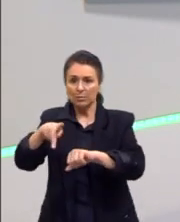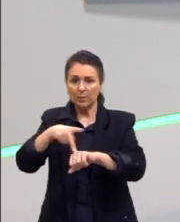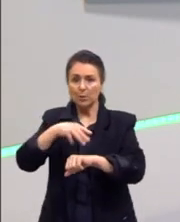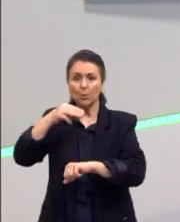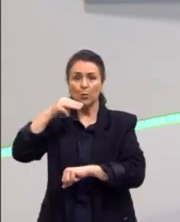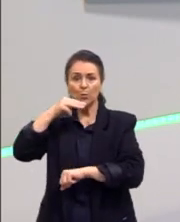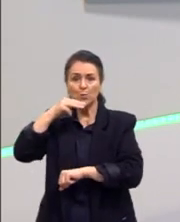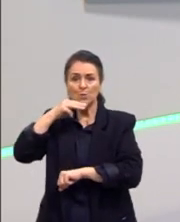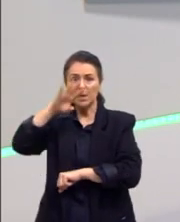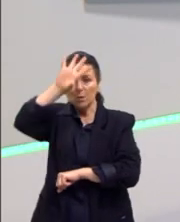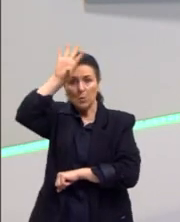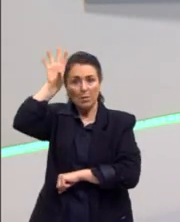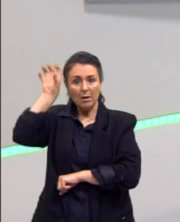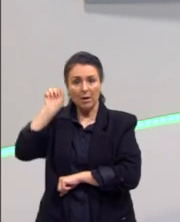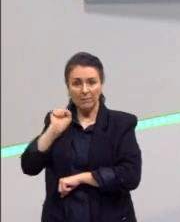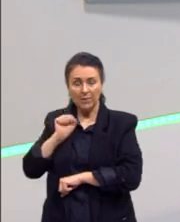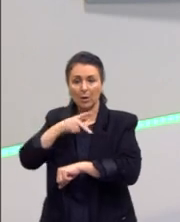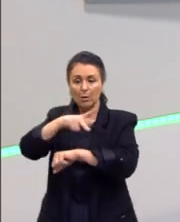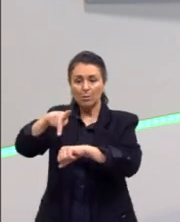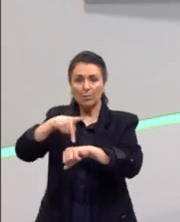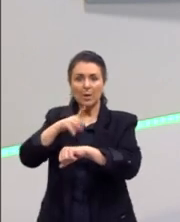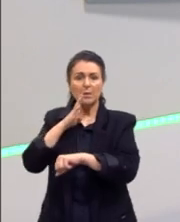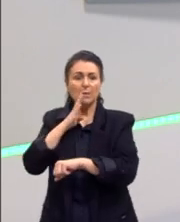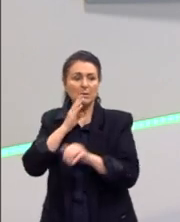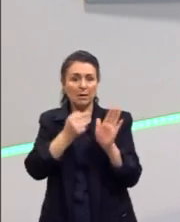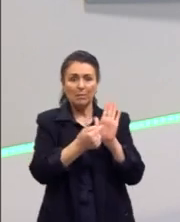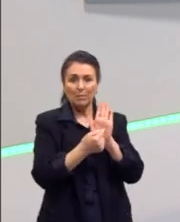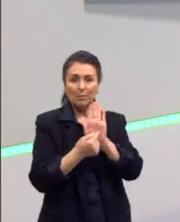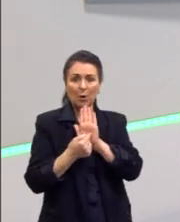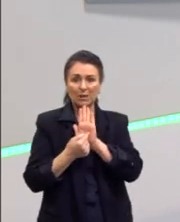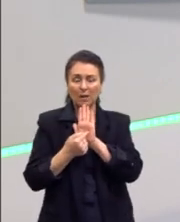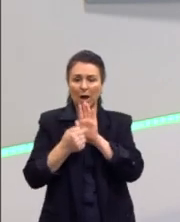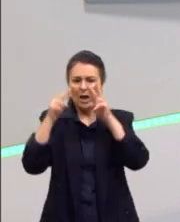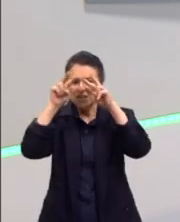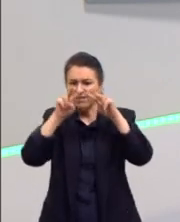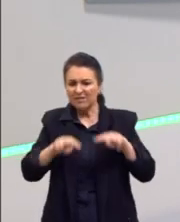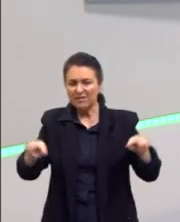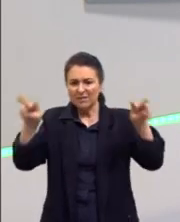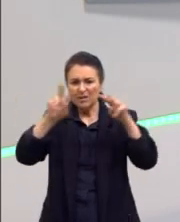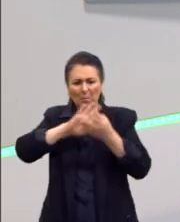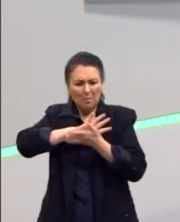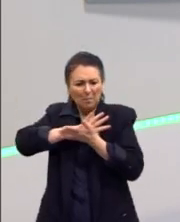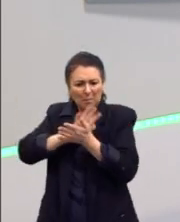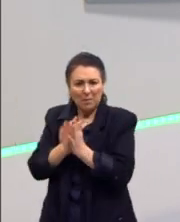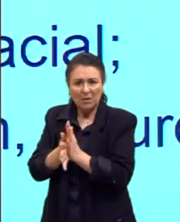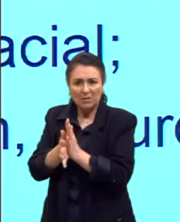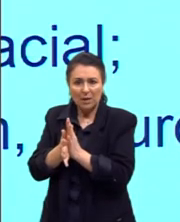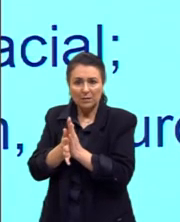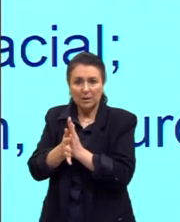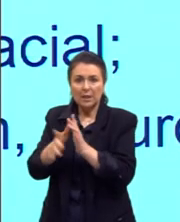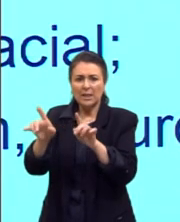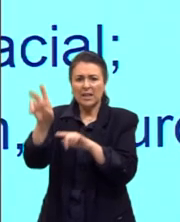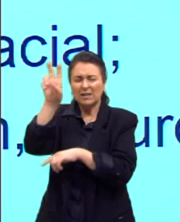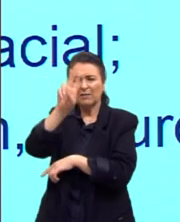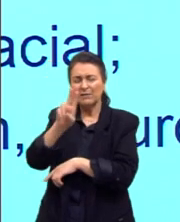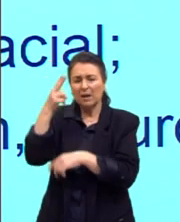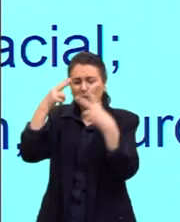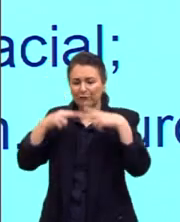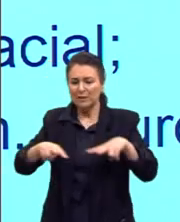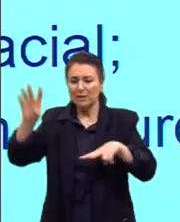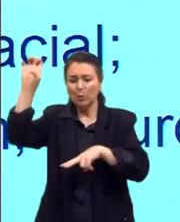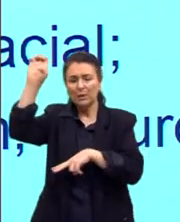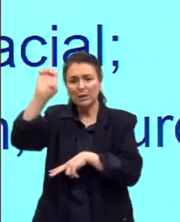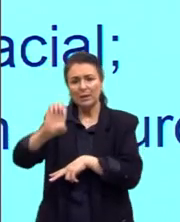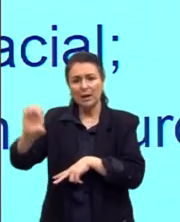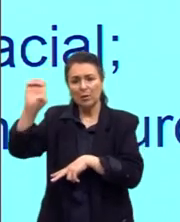África. Então a gente mostra como até hoje essa visão preconceituosa e etnocêntrica perdura. O